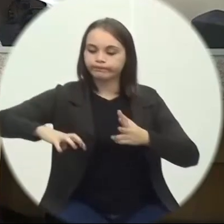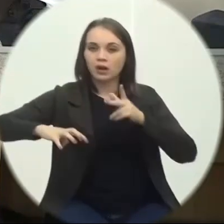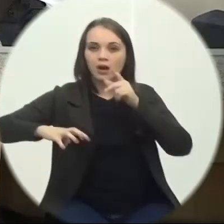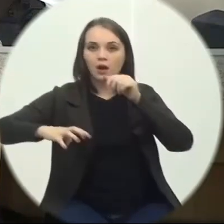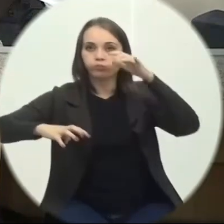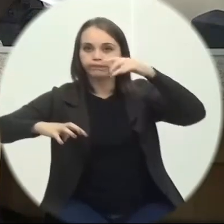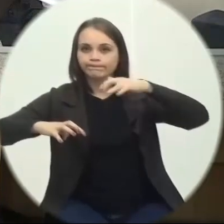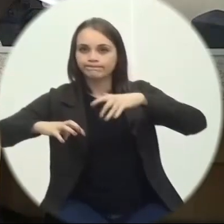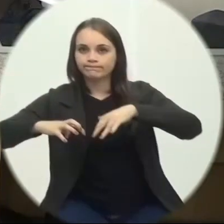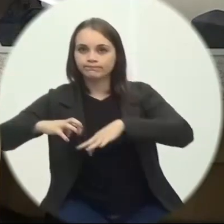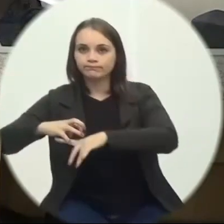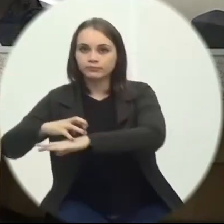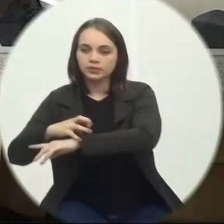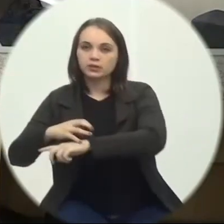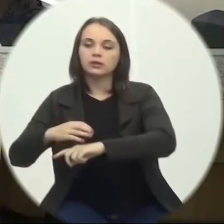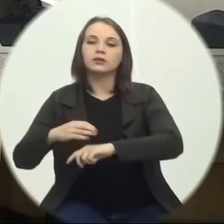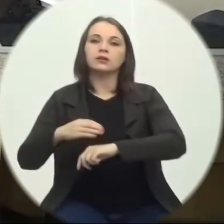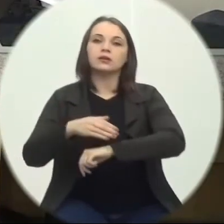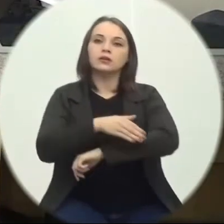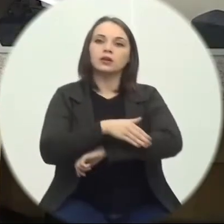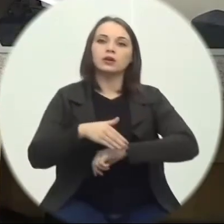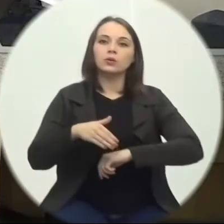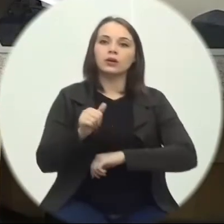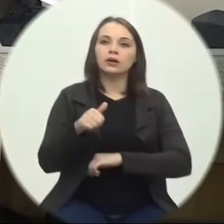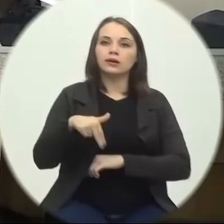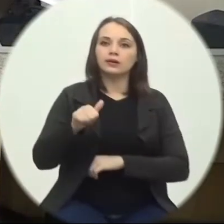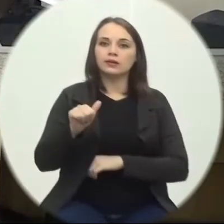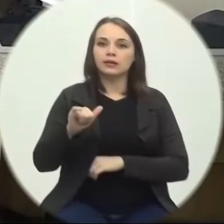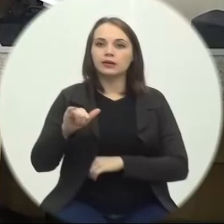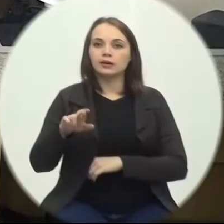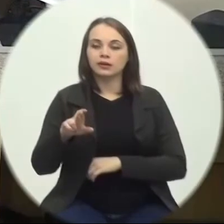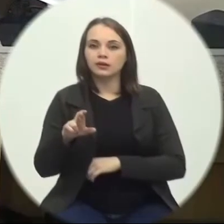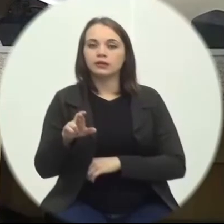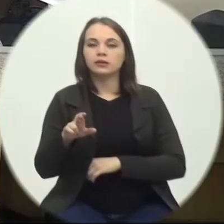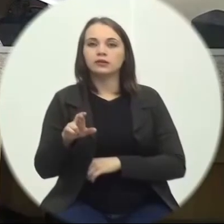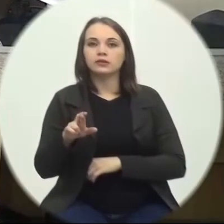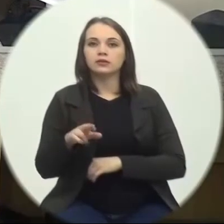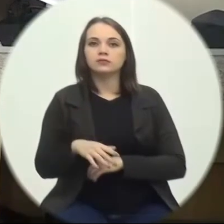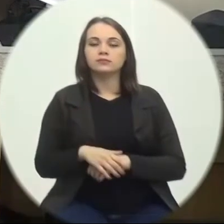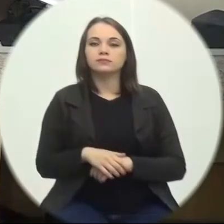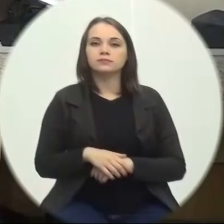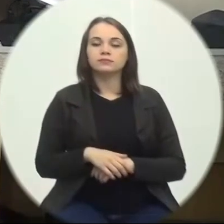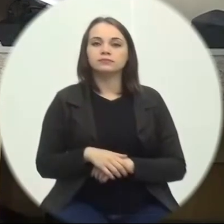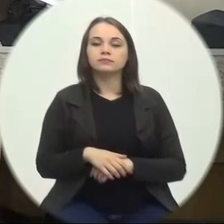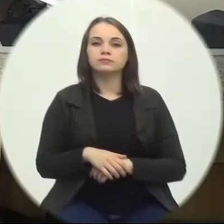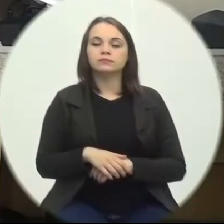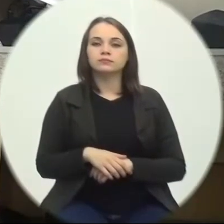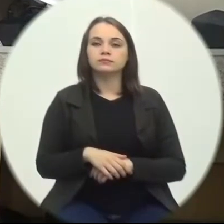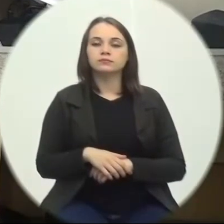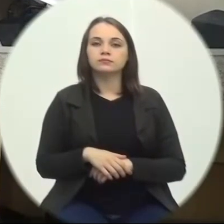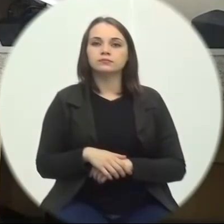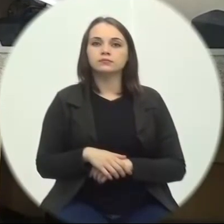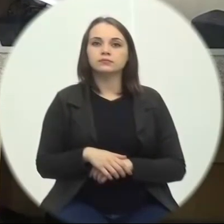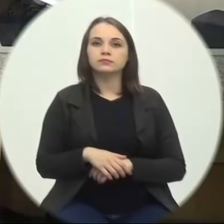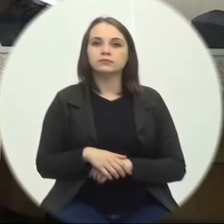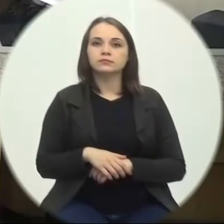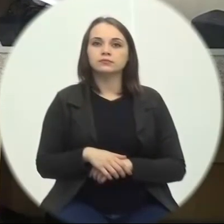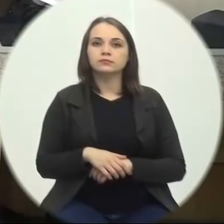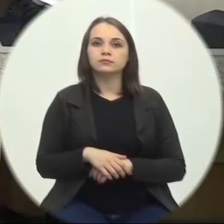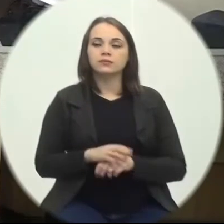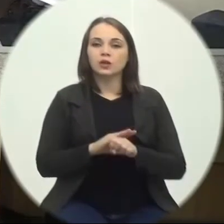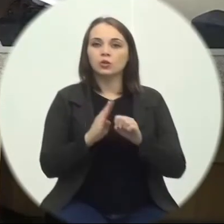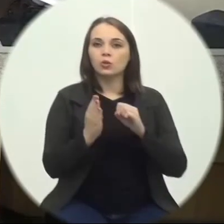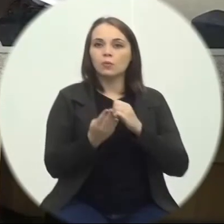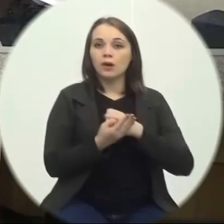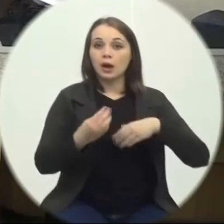Na rua Anair Napolini De Luca Número 775 Esquina Com a rua Lindaura Alipo de Sousa